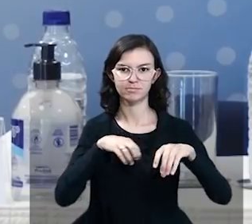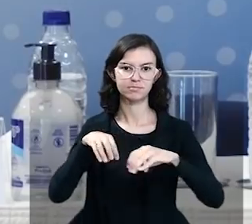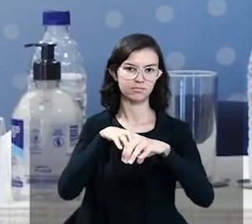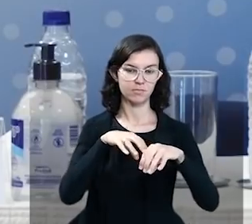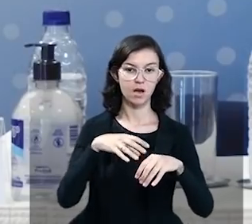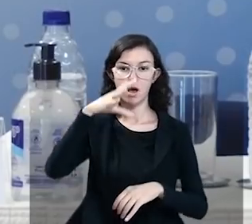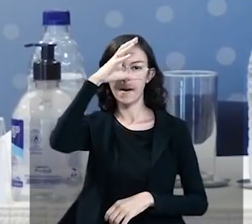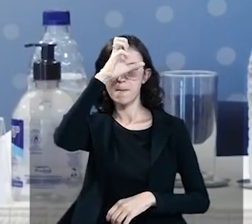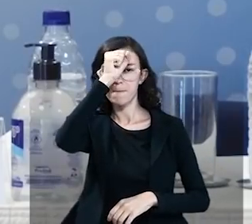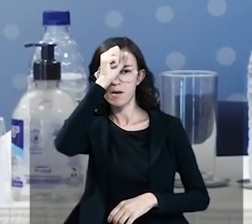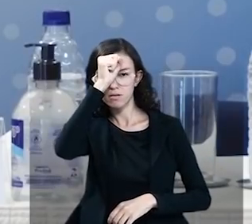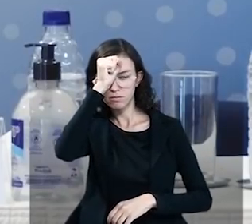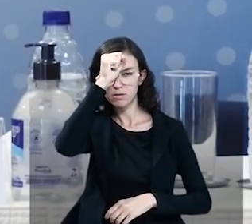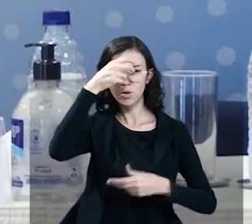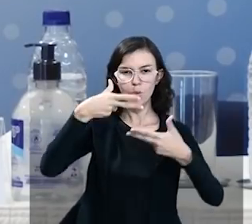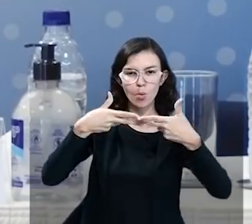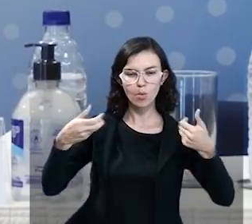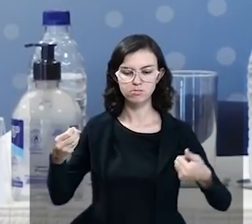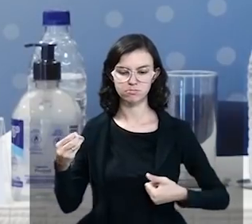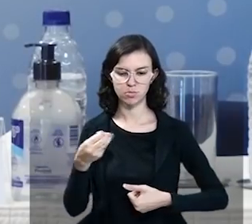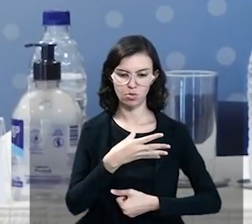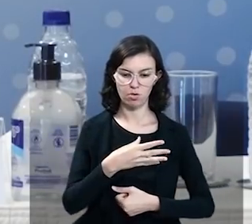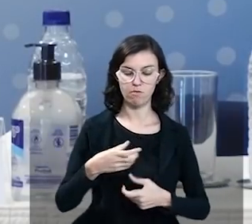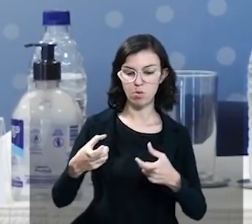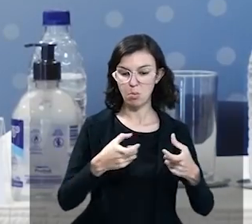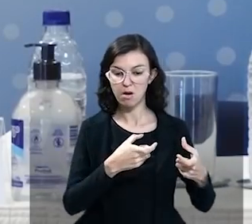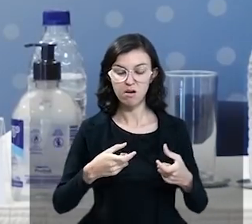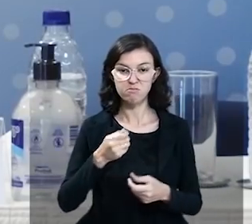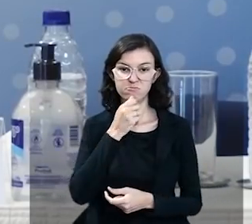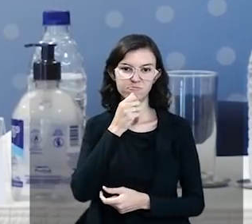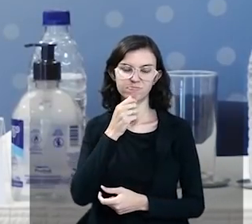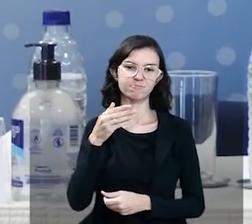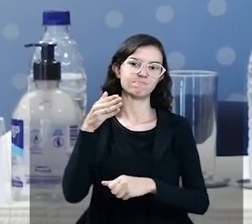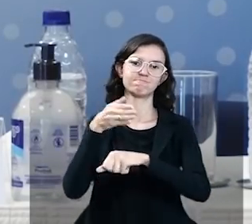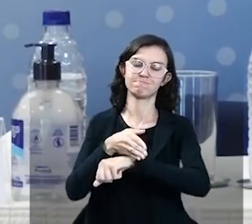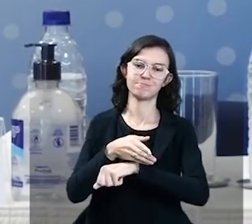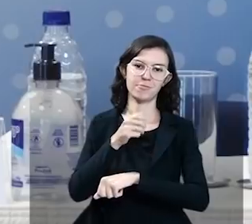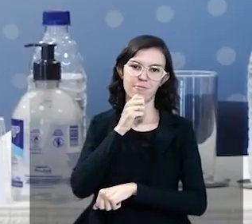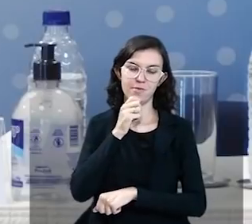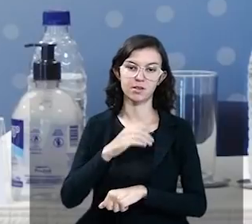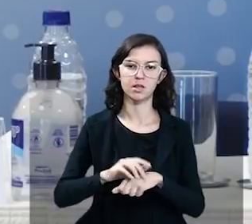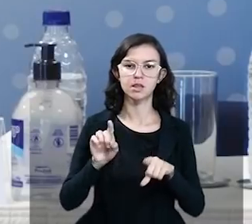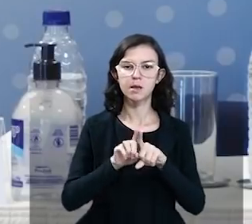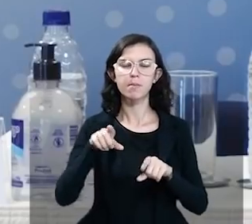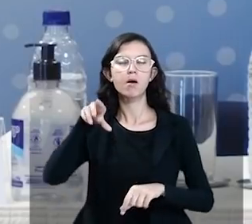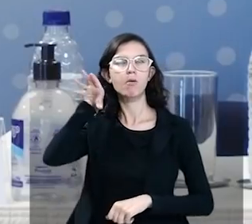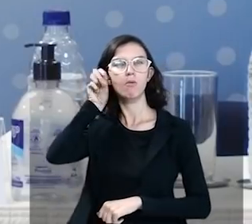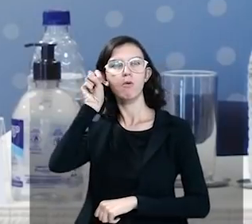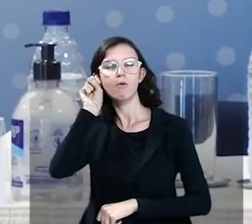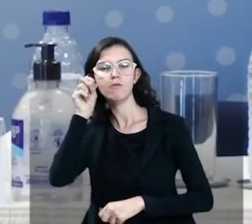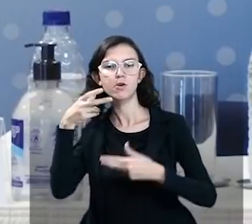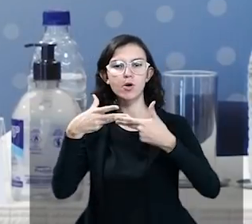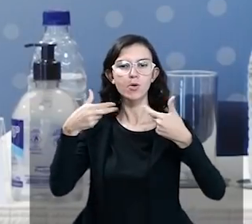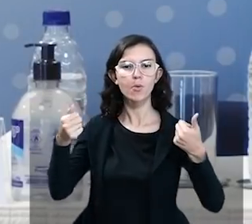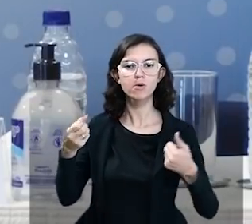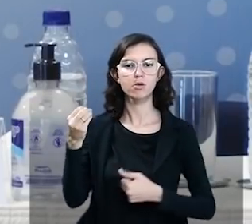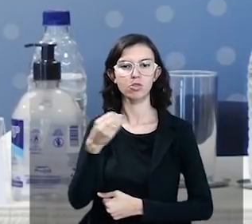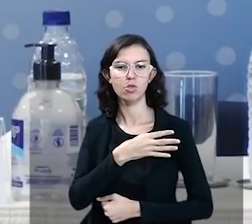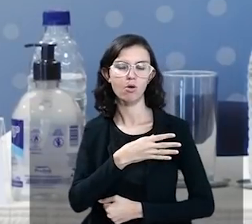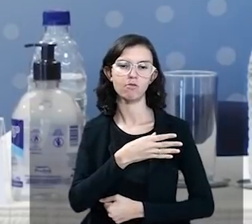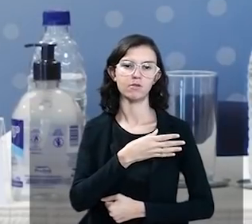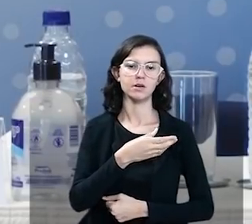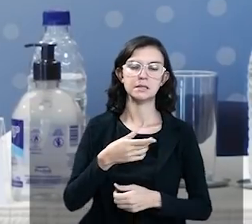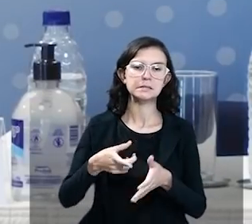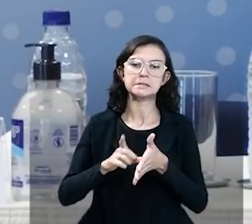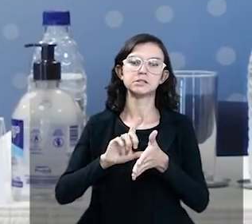Aprender com lugares que nós nunca estivemos, presenciar e sentir e ouvir sons que nós não poderíamos